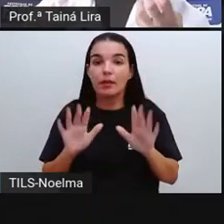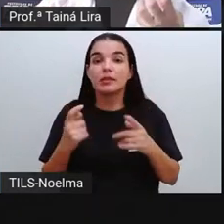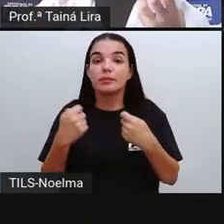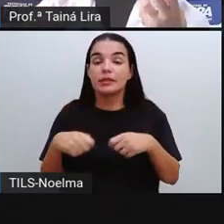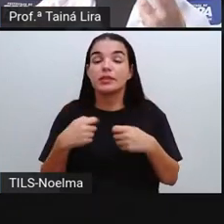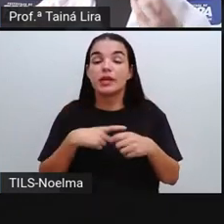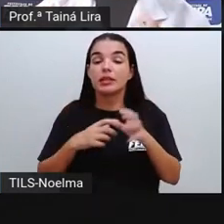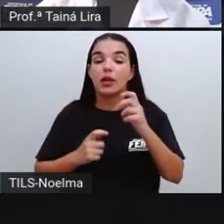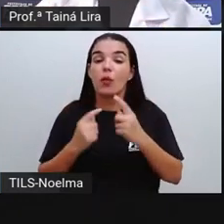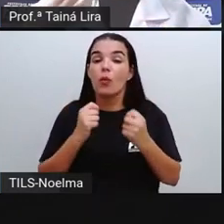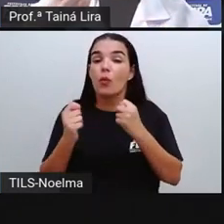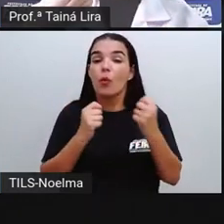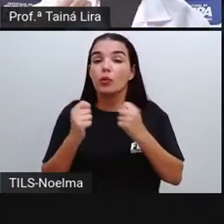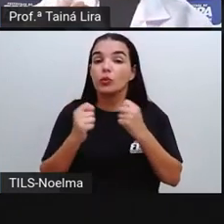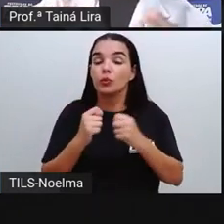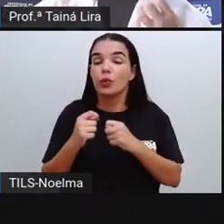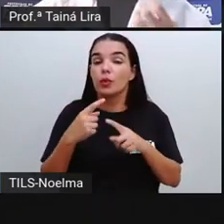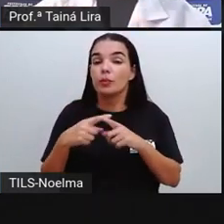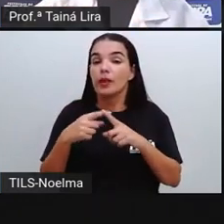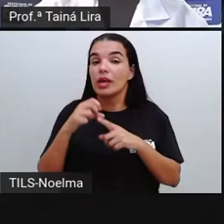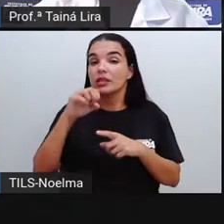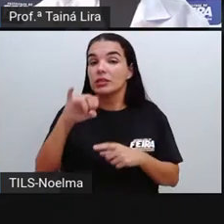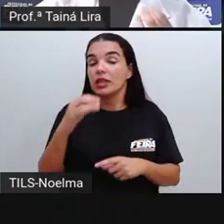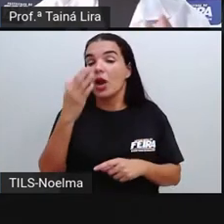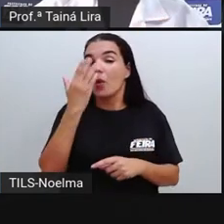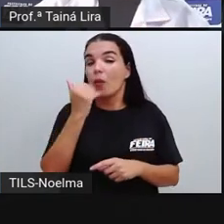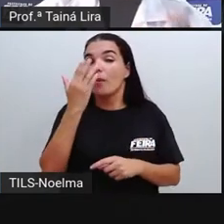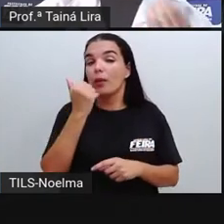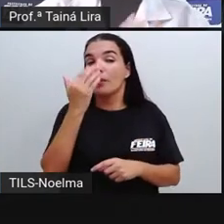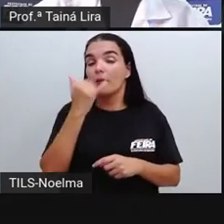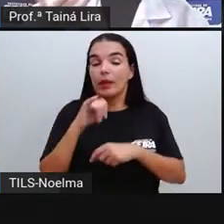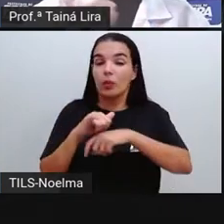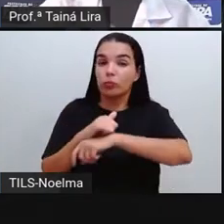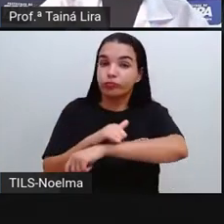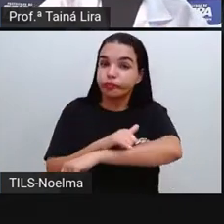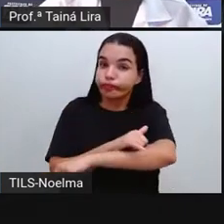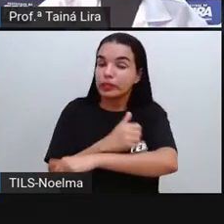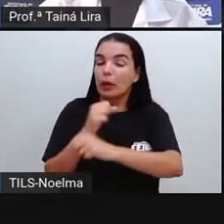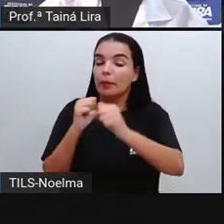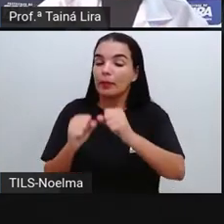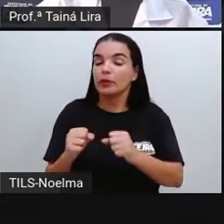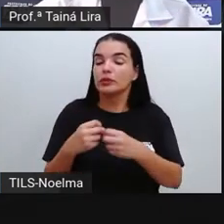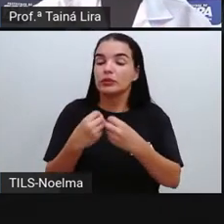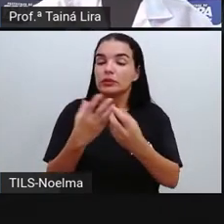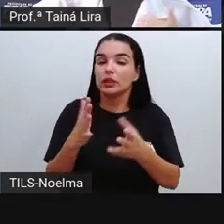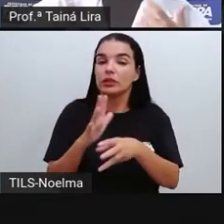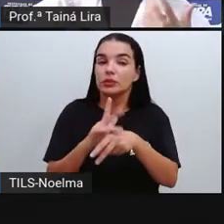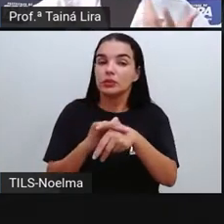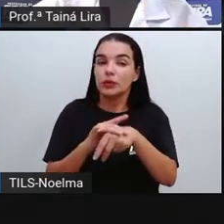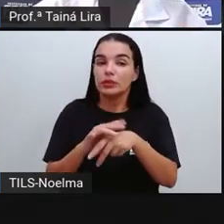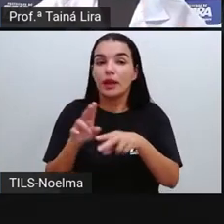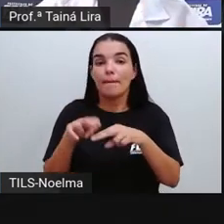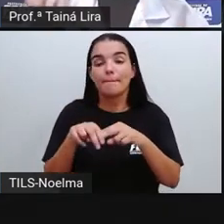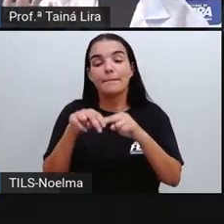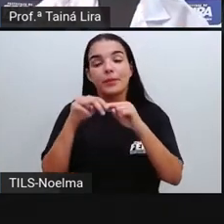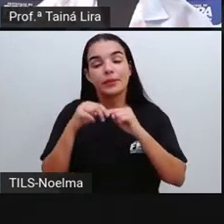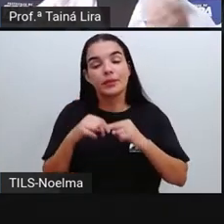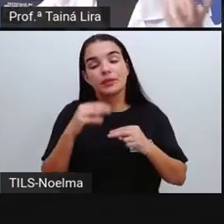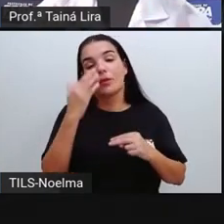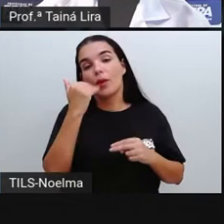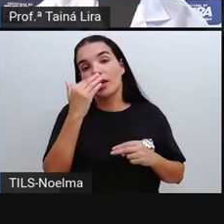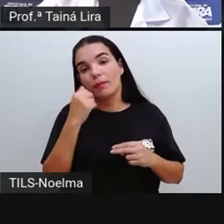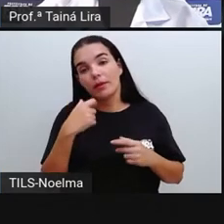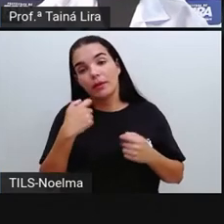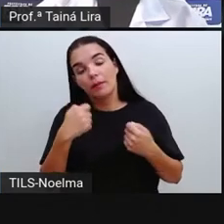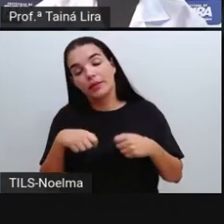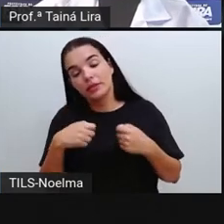controle, porque muita gordura consumida de maneira exagerada pode trazer doenças, então, é por isso que os alimentos, eles